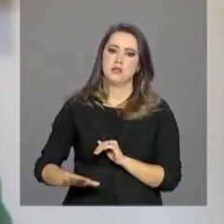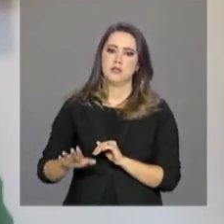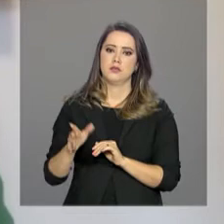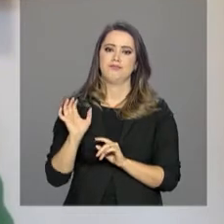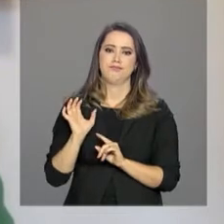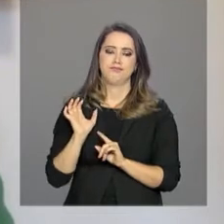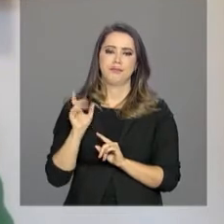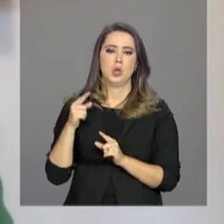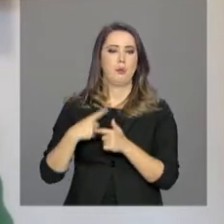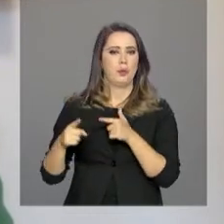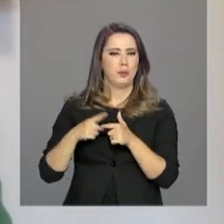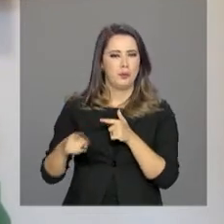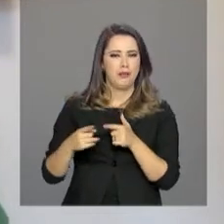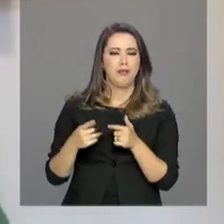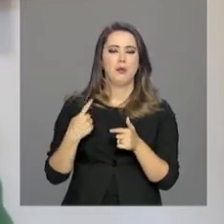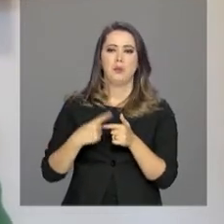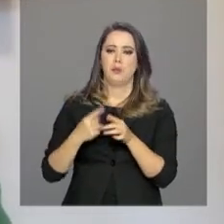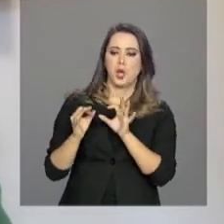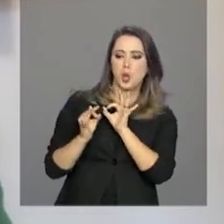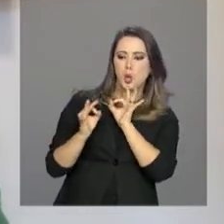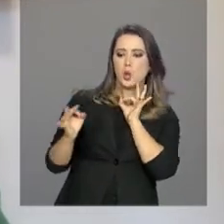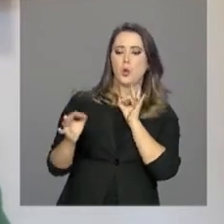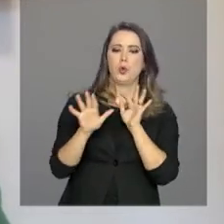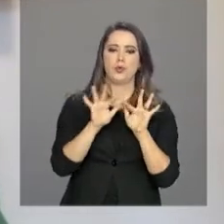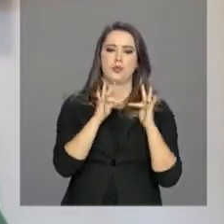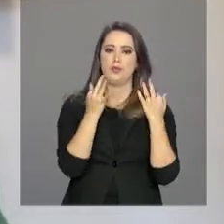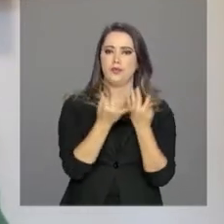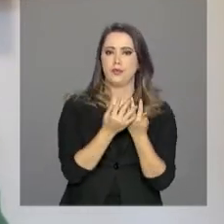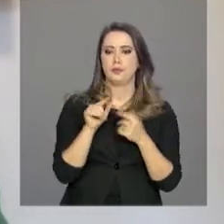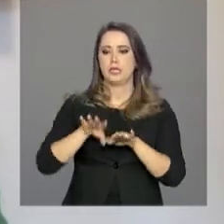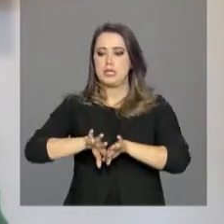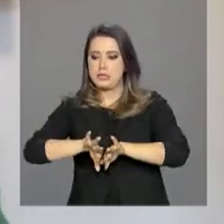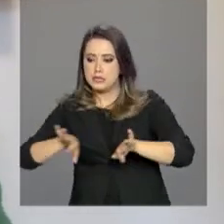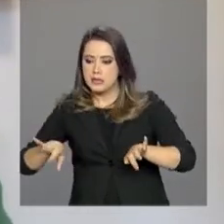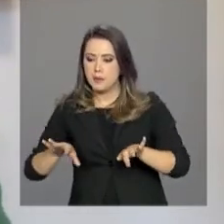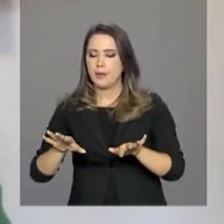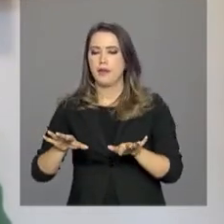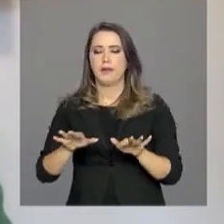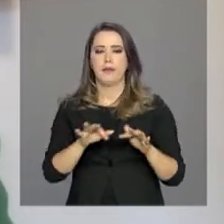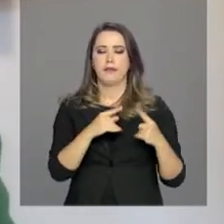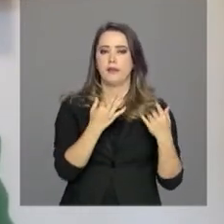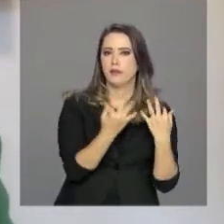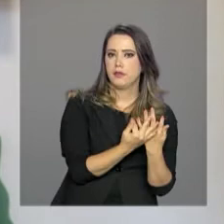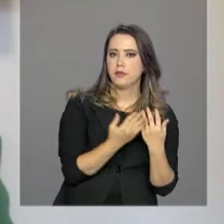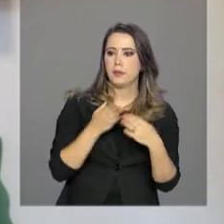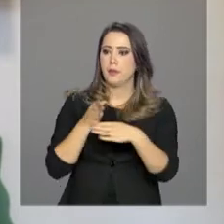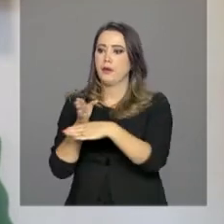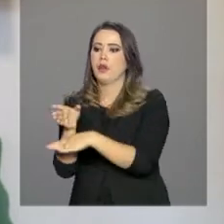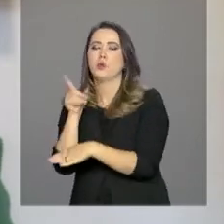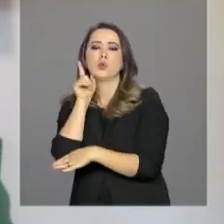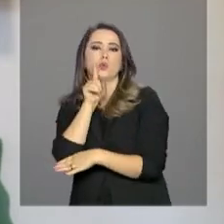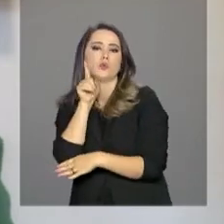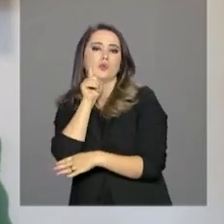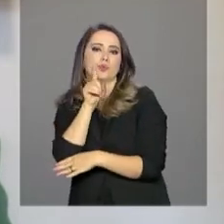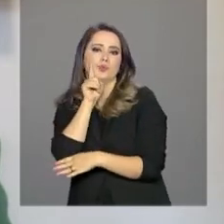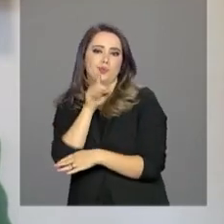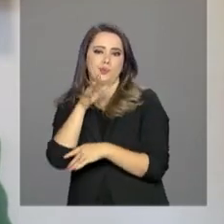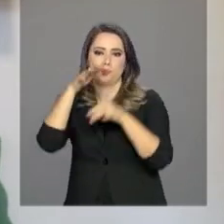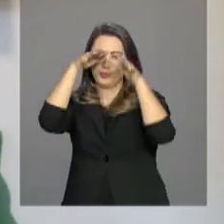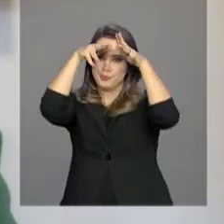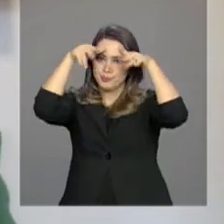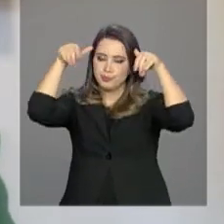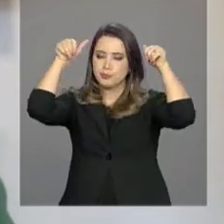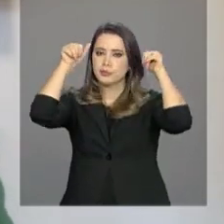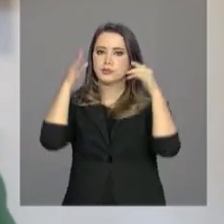vulnerável por estar longe dos pais. São aquelas crianças que foram separadas das suas famílias depois de terem atravessado a fronteira entre o México e os Estados